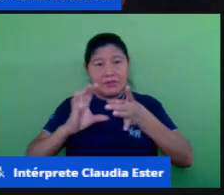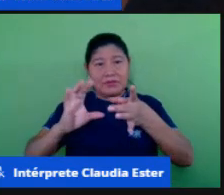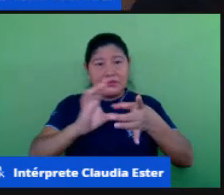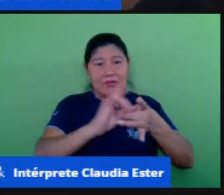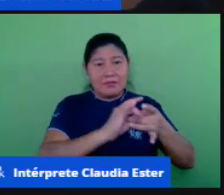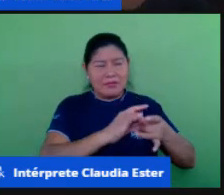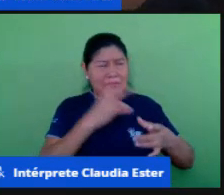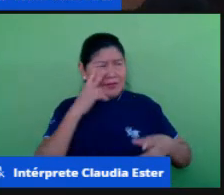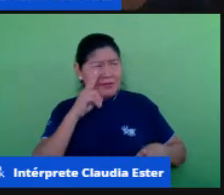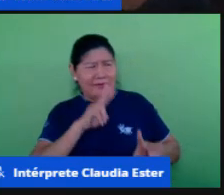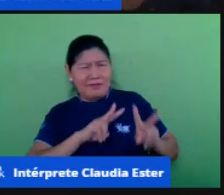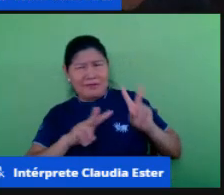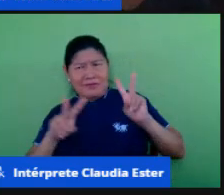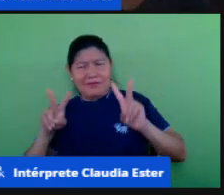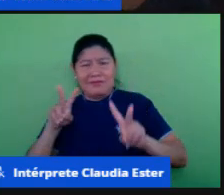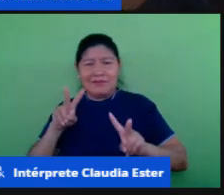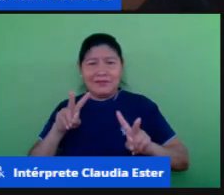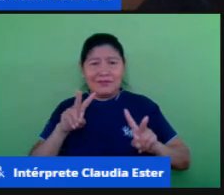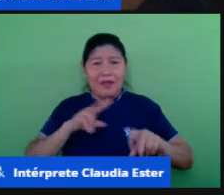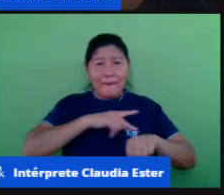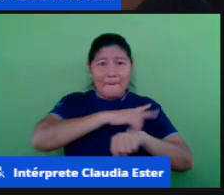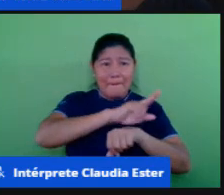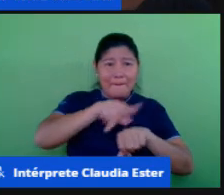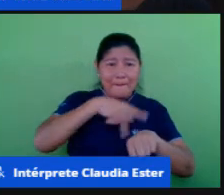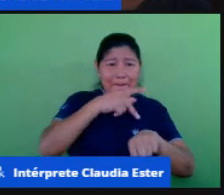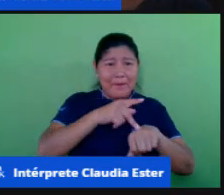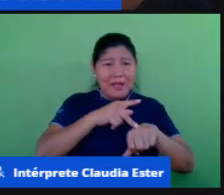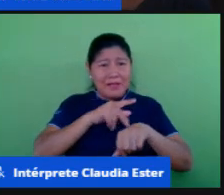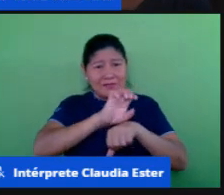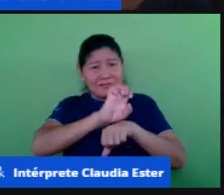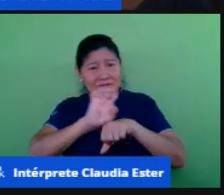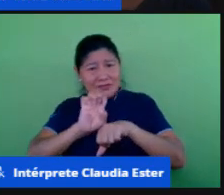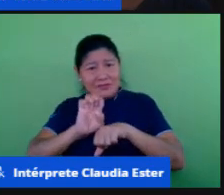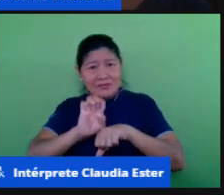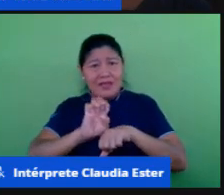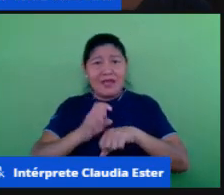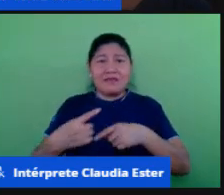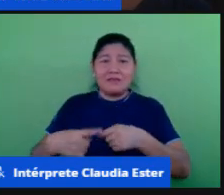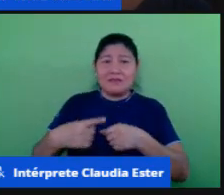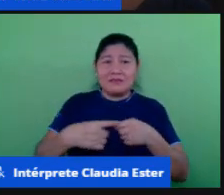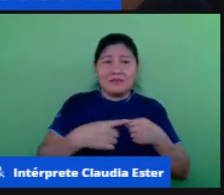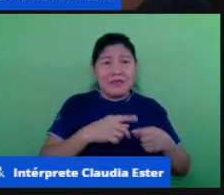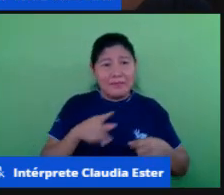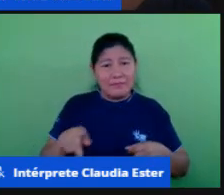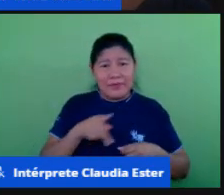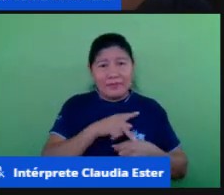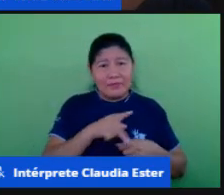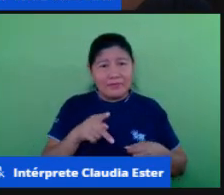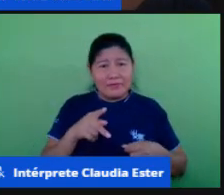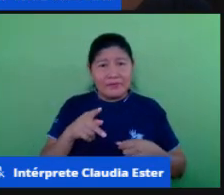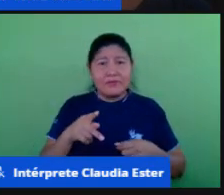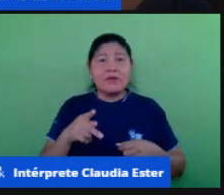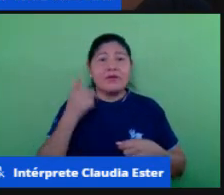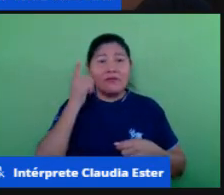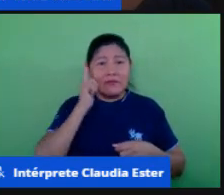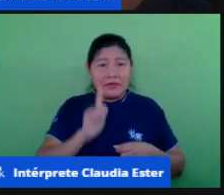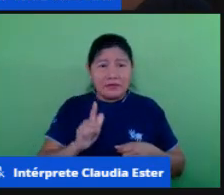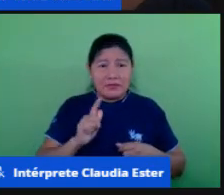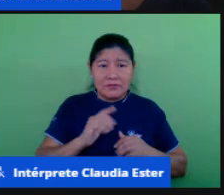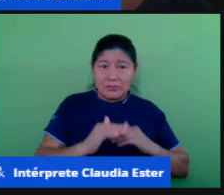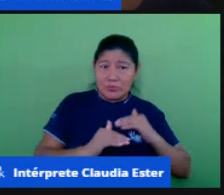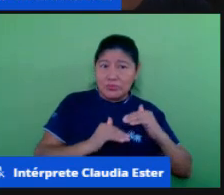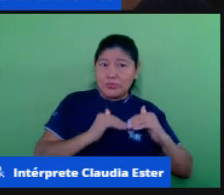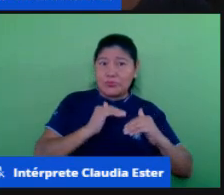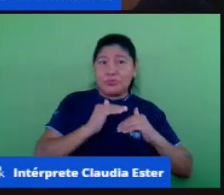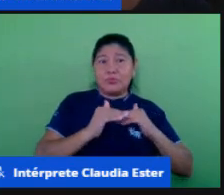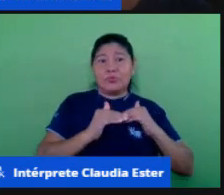meu país é outro coisas diferentes né e o professor pode como diz a Janine criar o seu